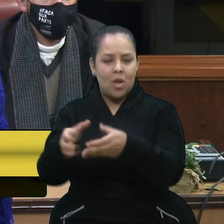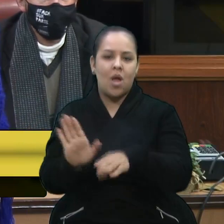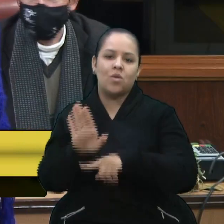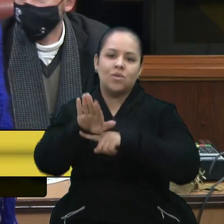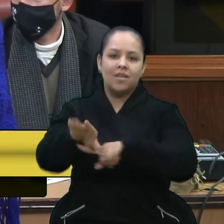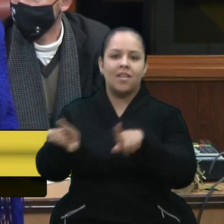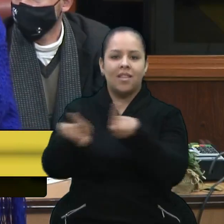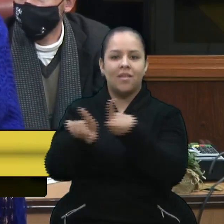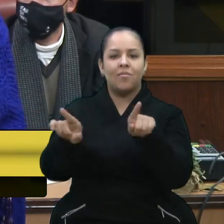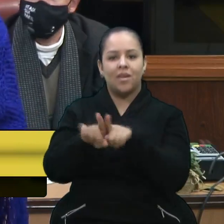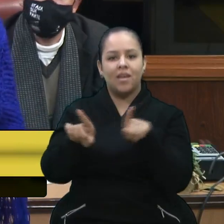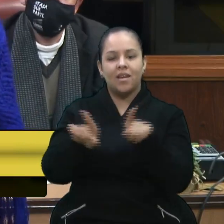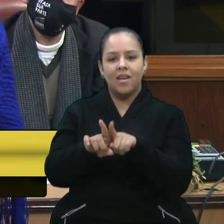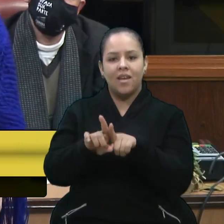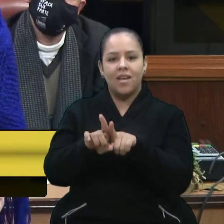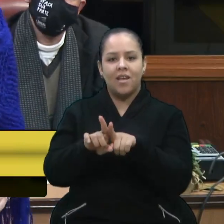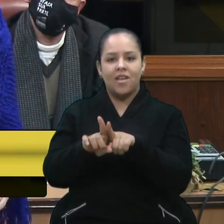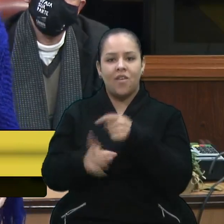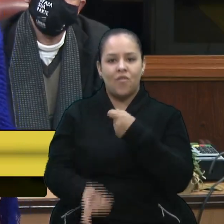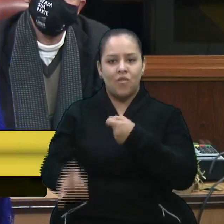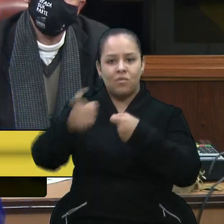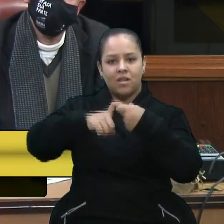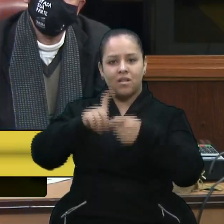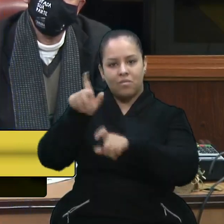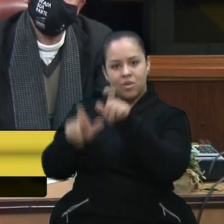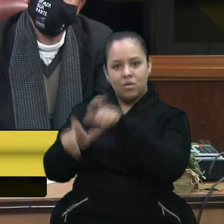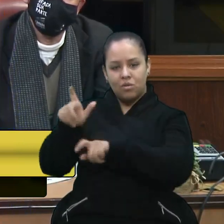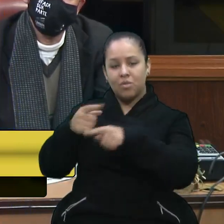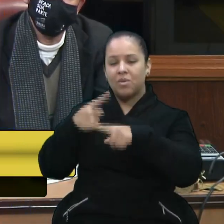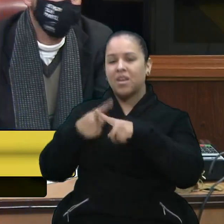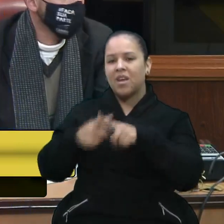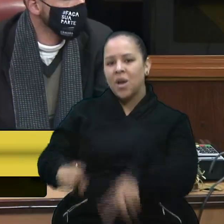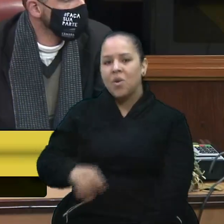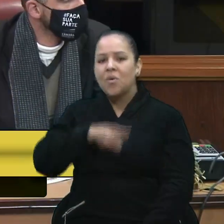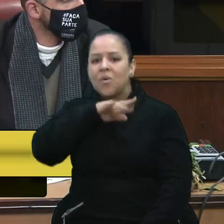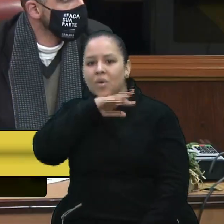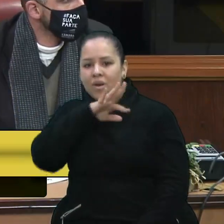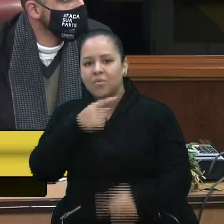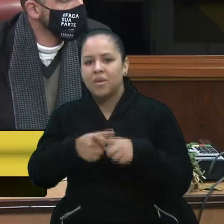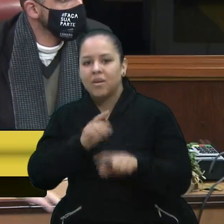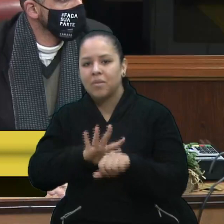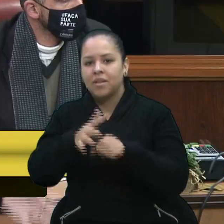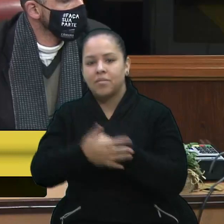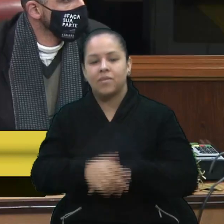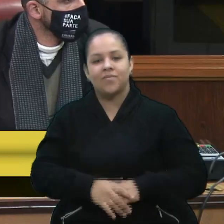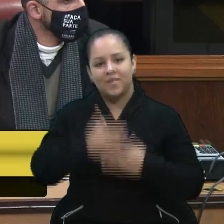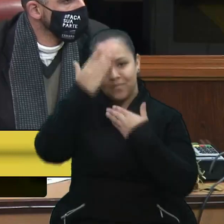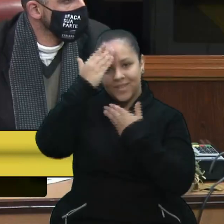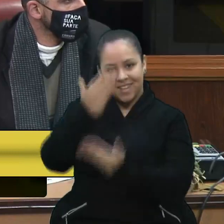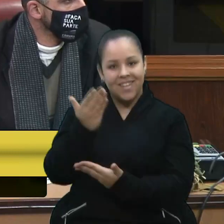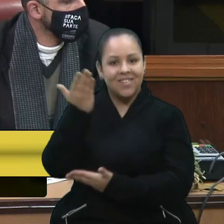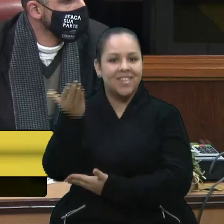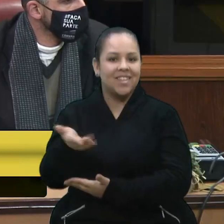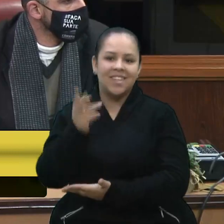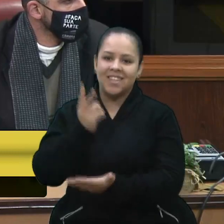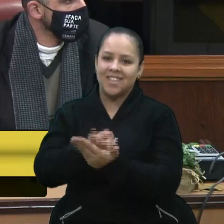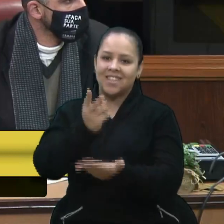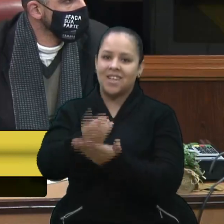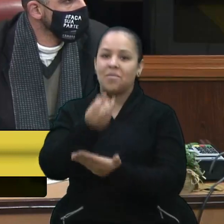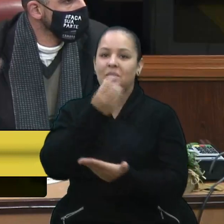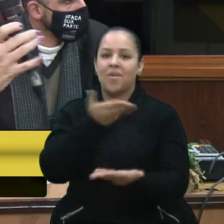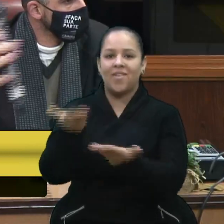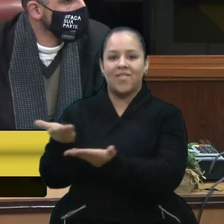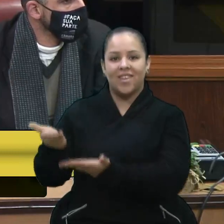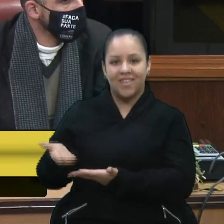a reinserir essas pessoas que acabaram sendo prejudicadas pela pandemia. Muito obrigada e esteja sempre bem-vindo à nossa cidade.